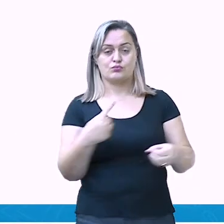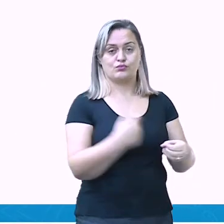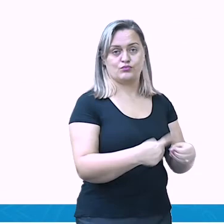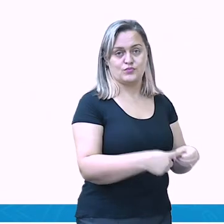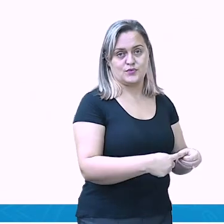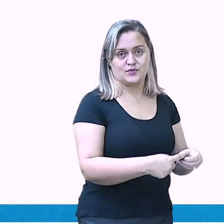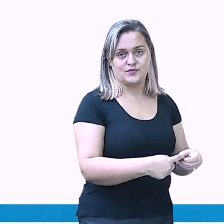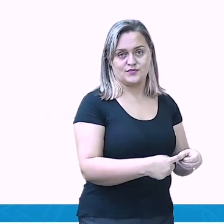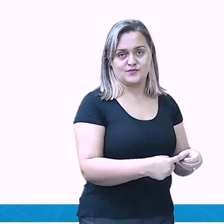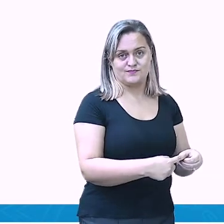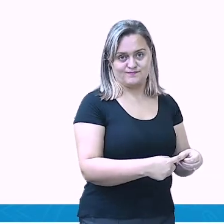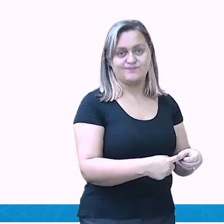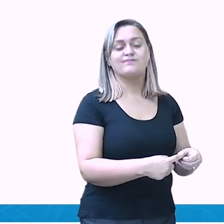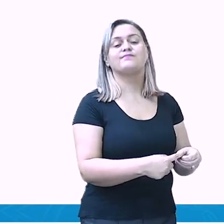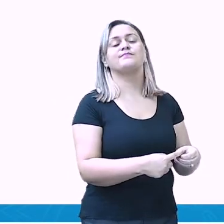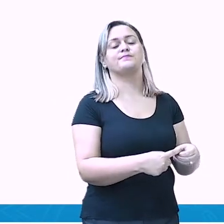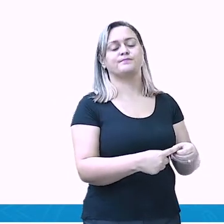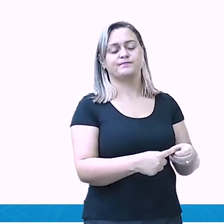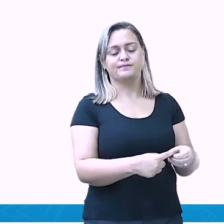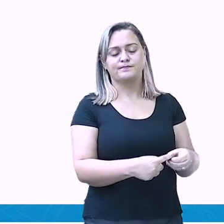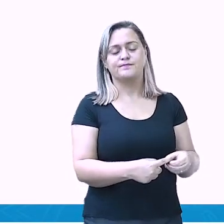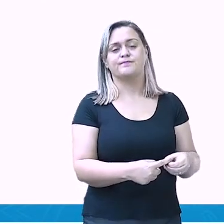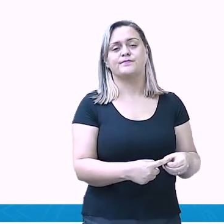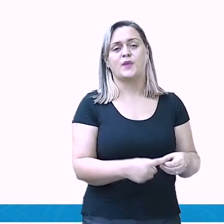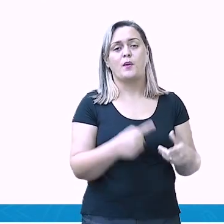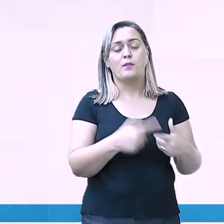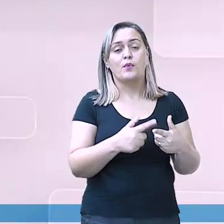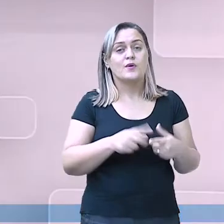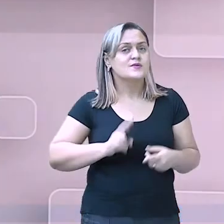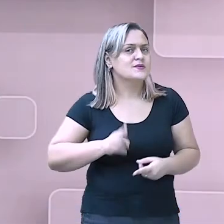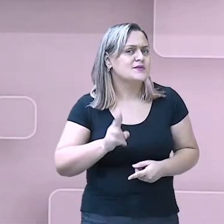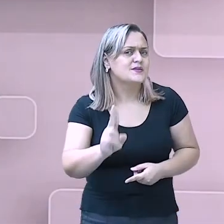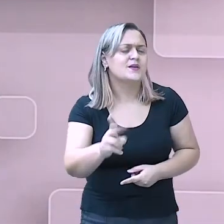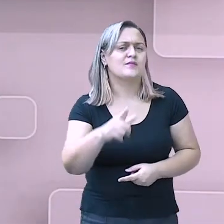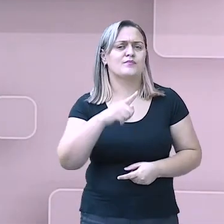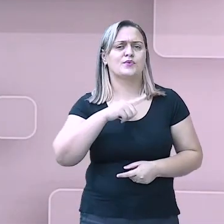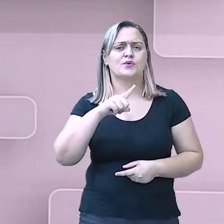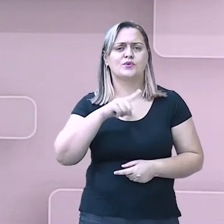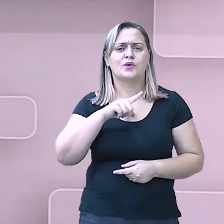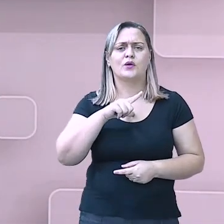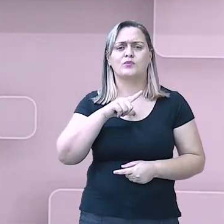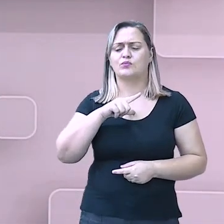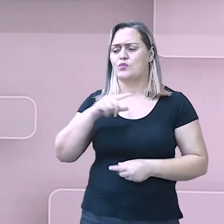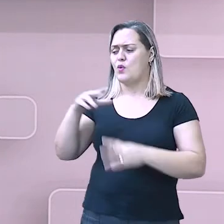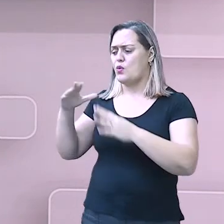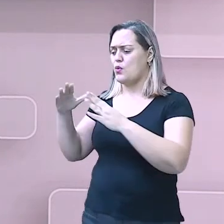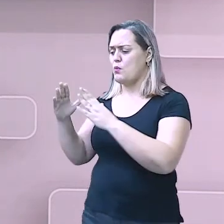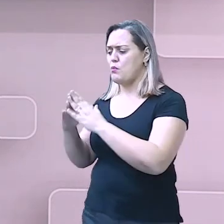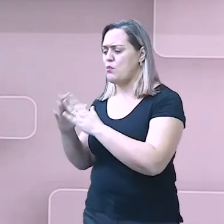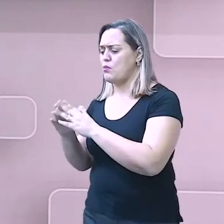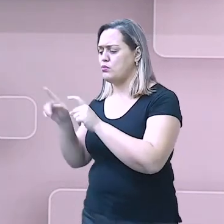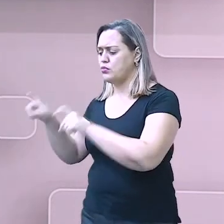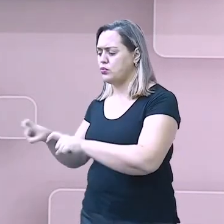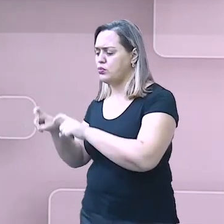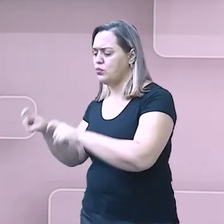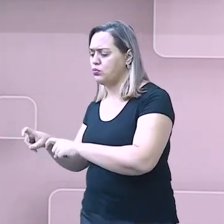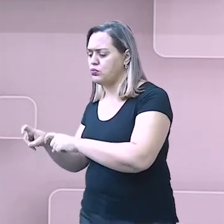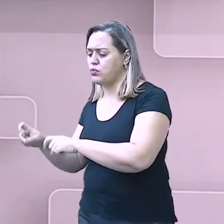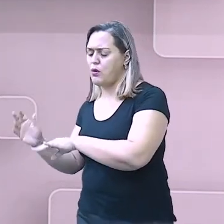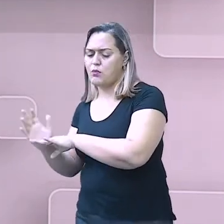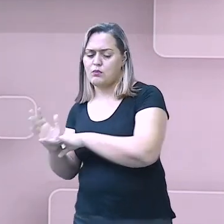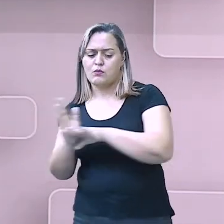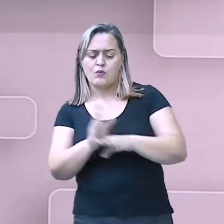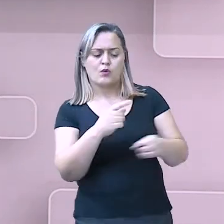Com isso que nós acabamos de ler, com esse aumento de pessoas na zona urbana, todo o